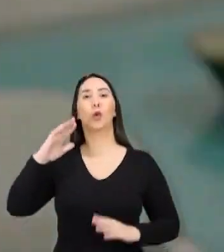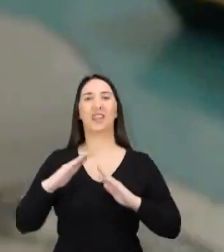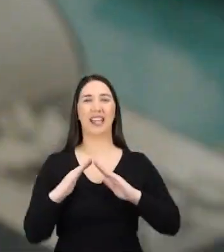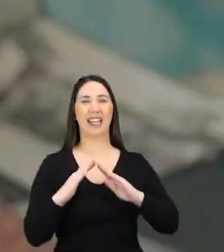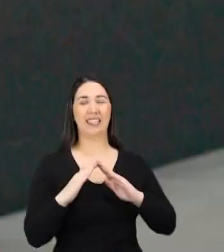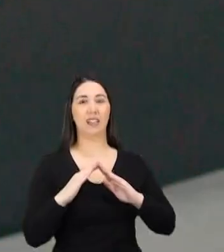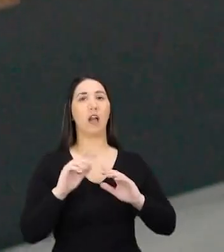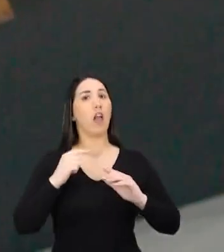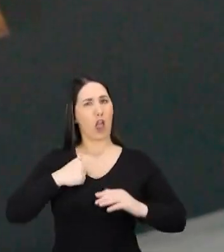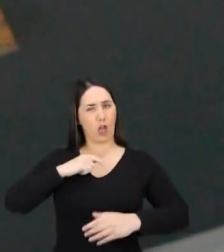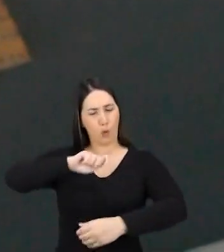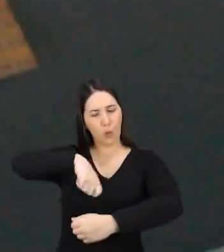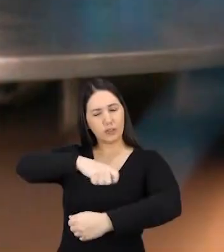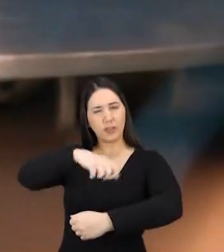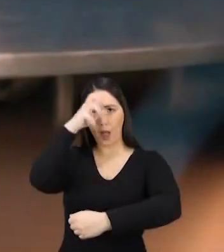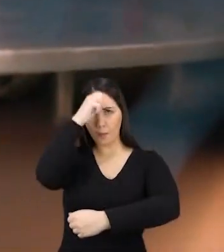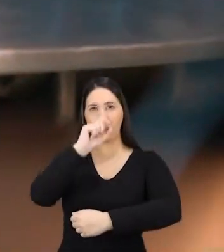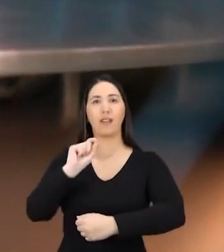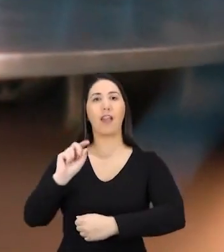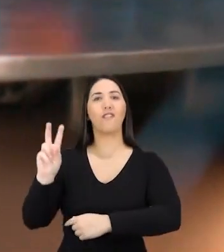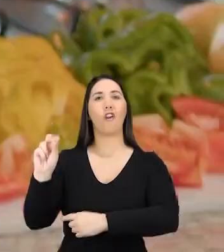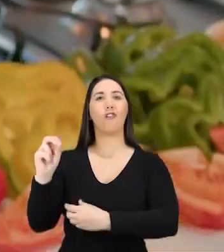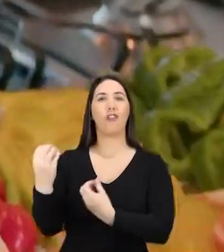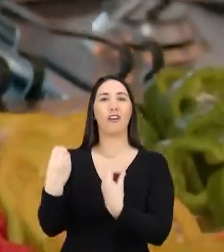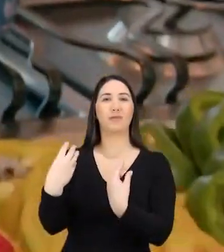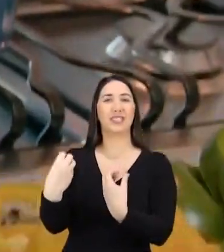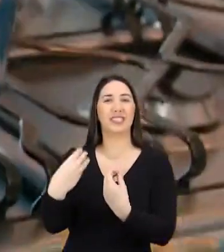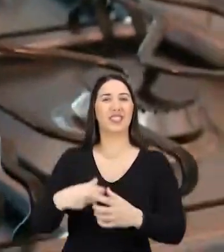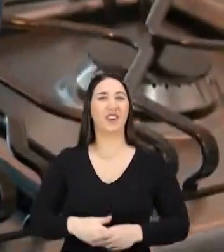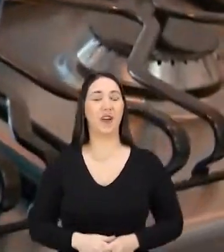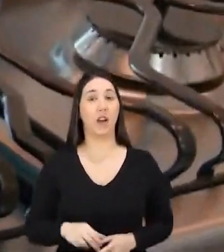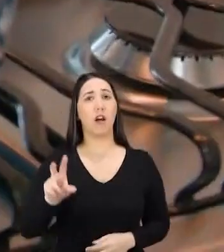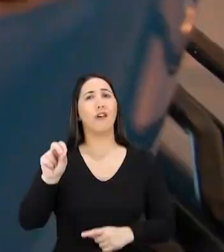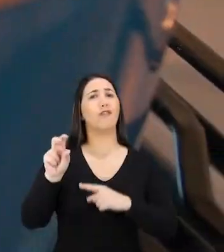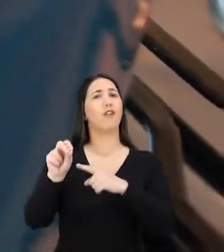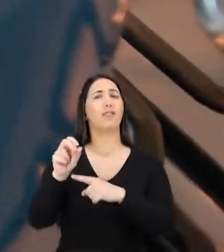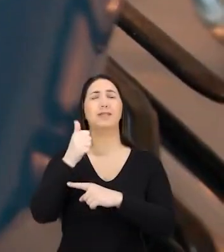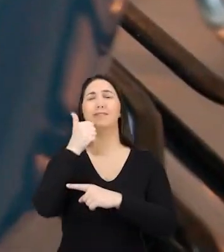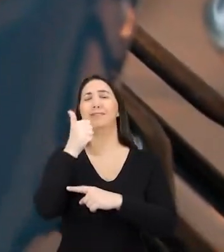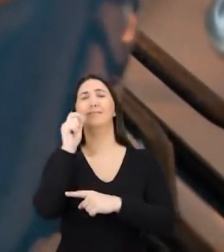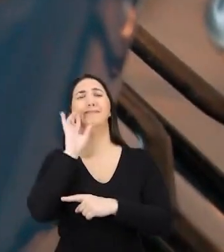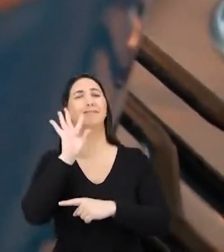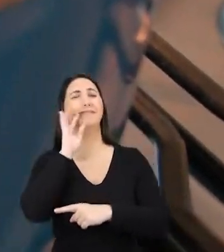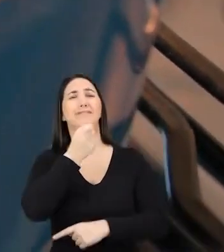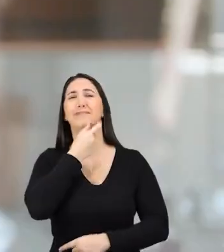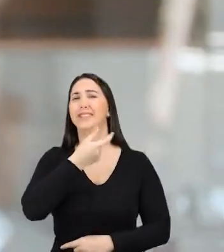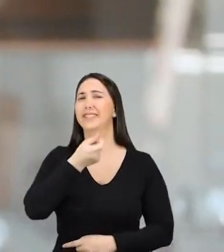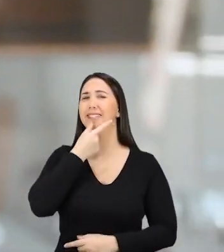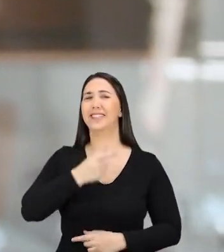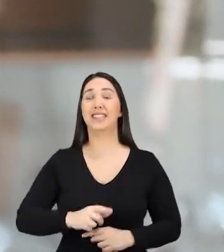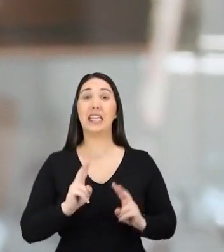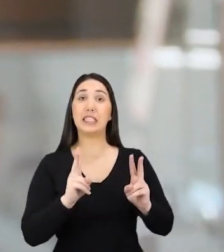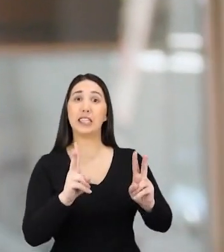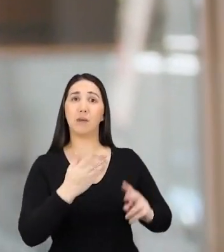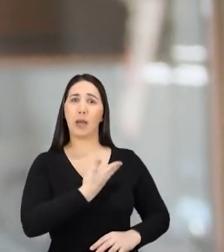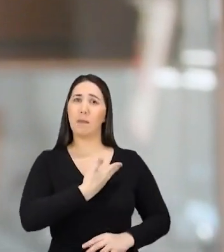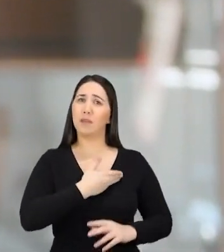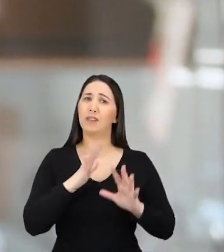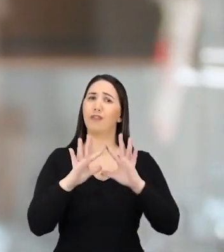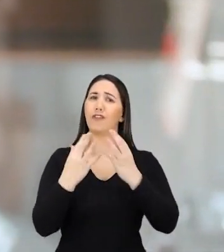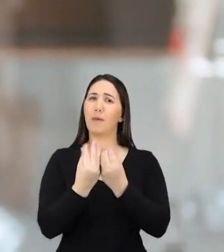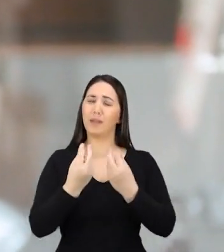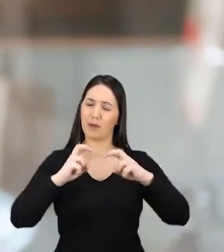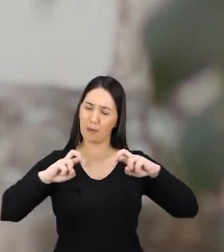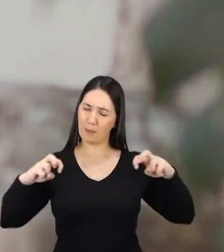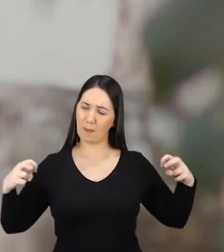a cozinhar foi minha avó. Minha avó era uma mulher muito bem-humorada. A família toda, os amigos, se reuniam